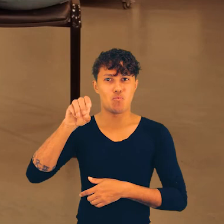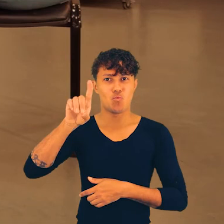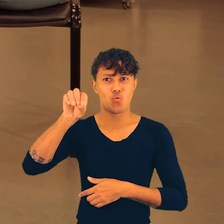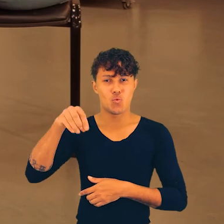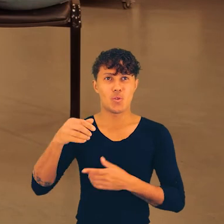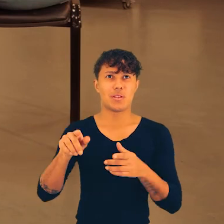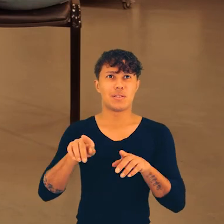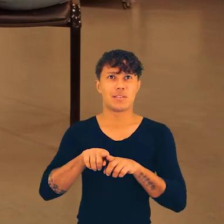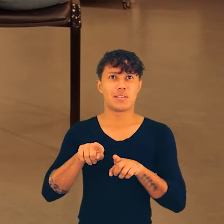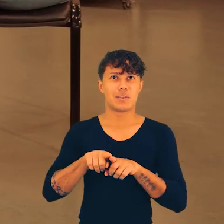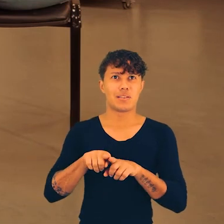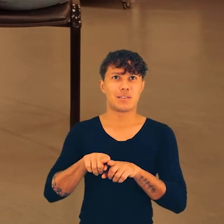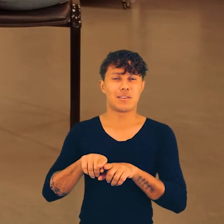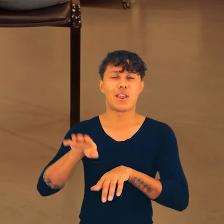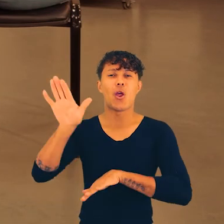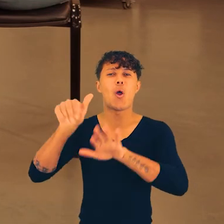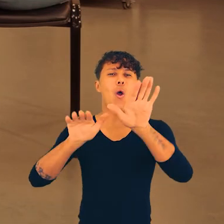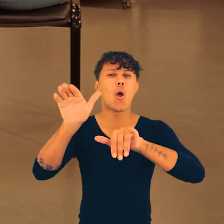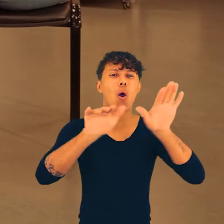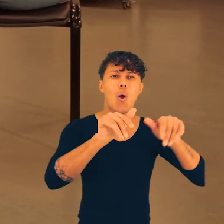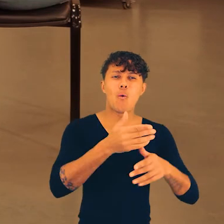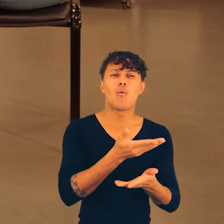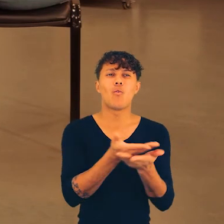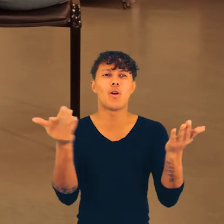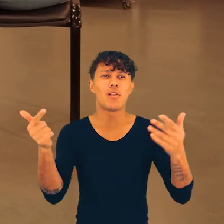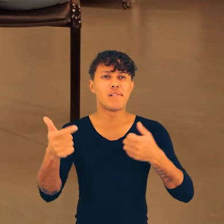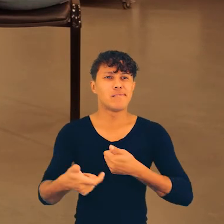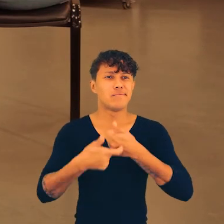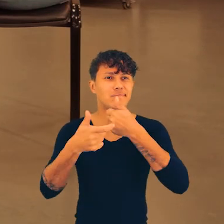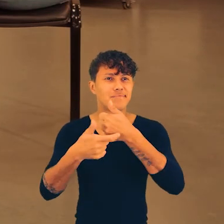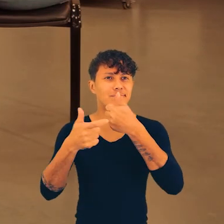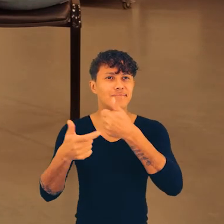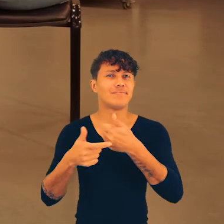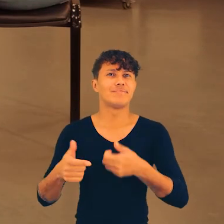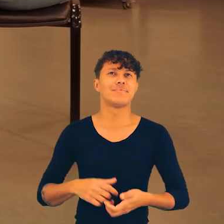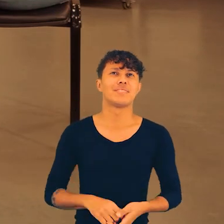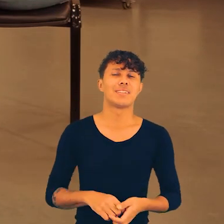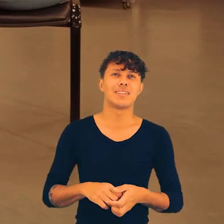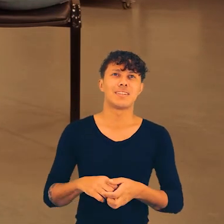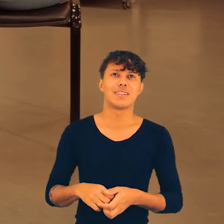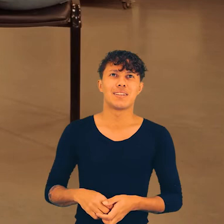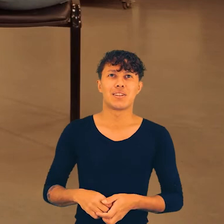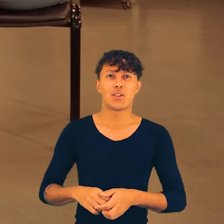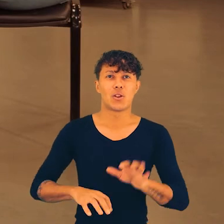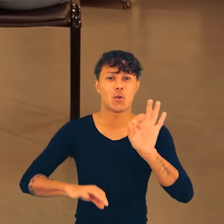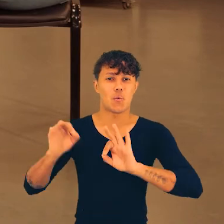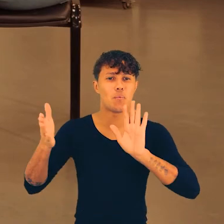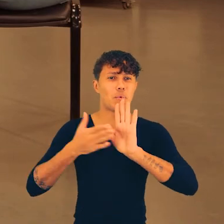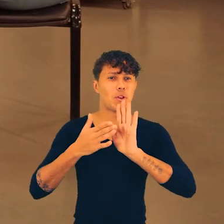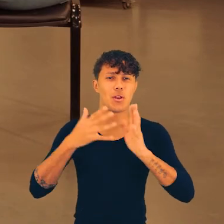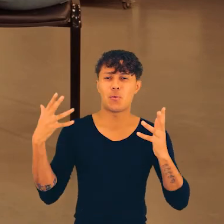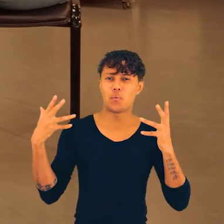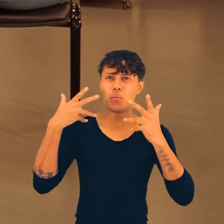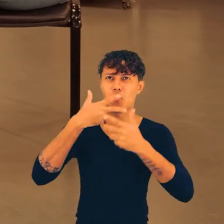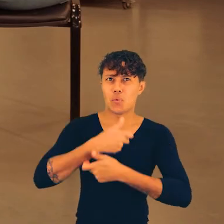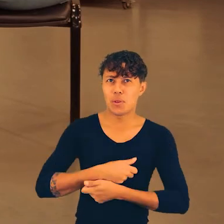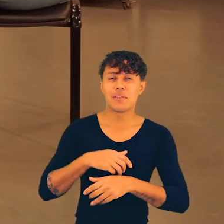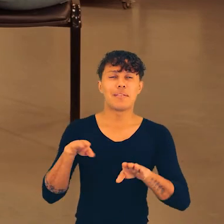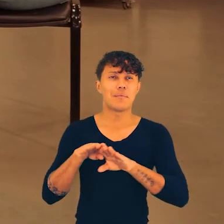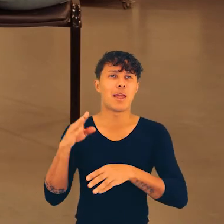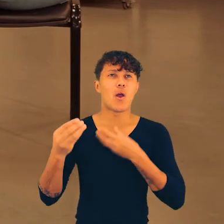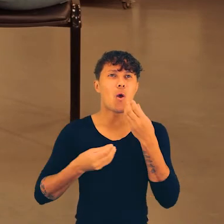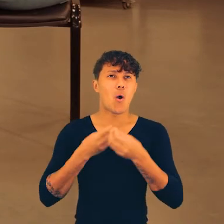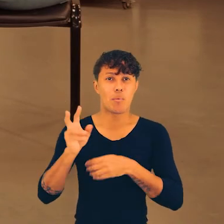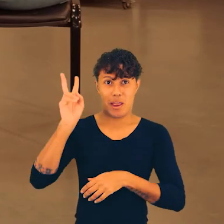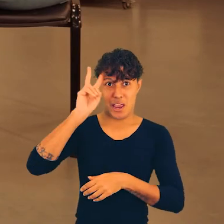arroba a ponto chave do mundo e a ONG da minha mãe que eu convido muito vocês a seguirem e a, né, entrar nesse